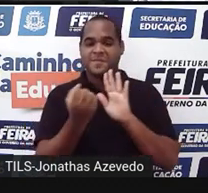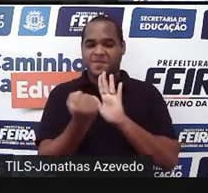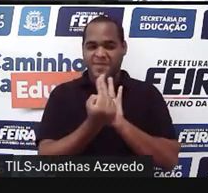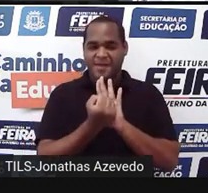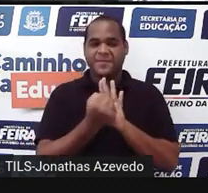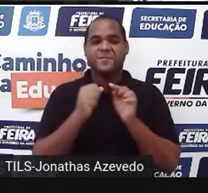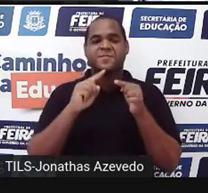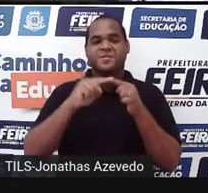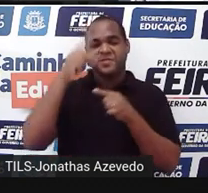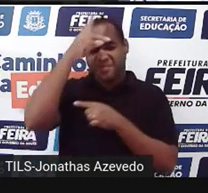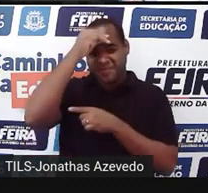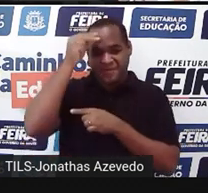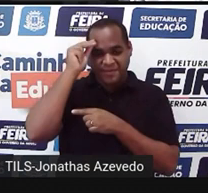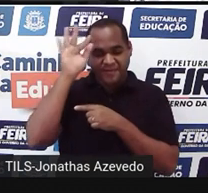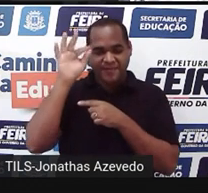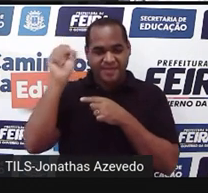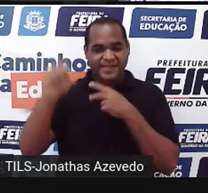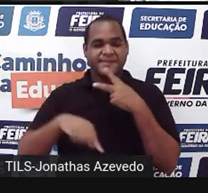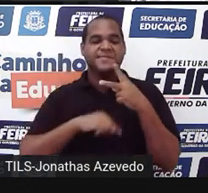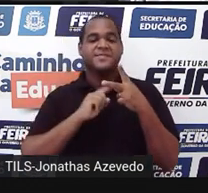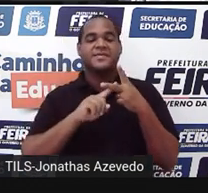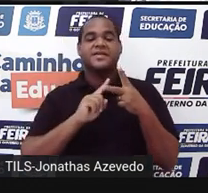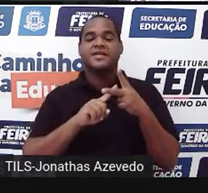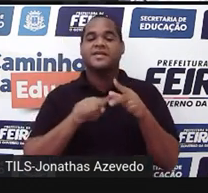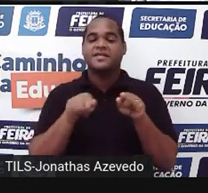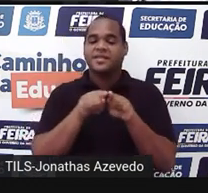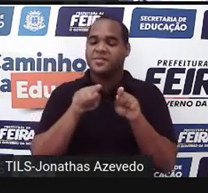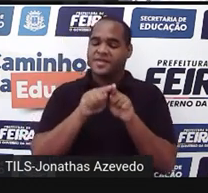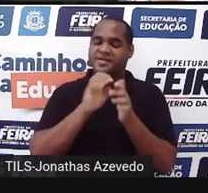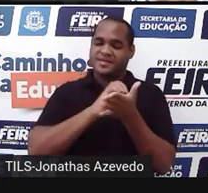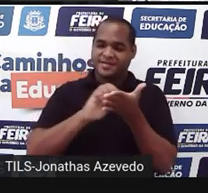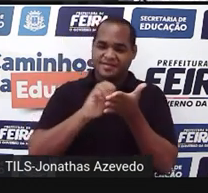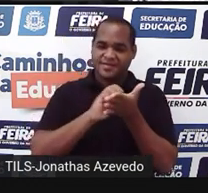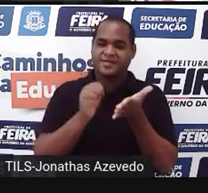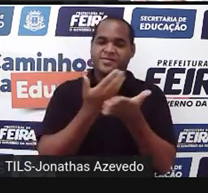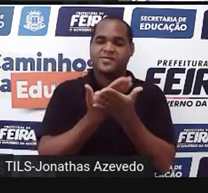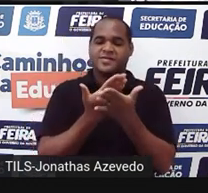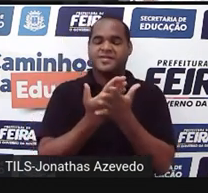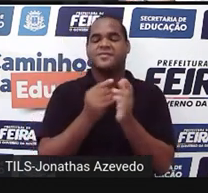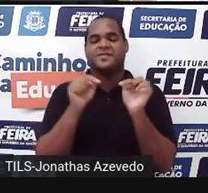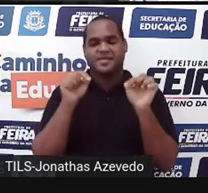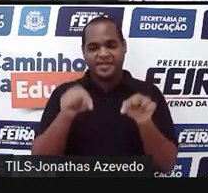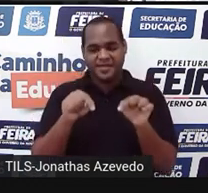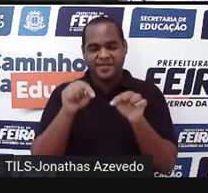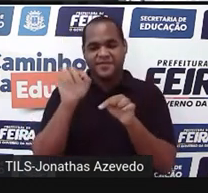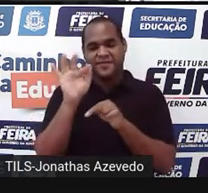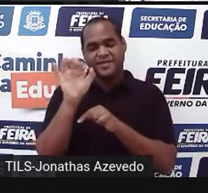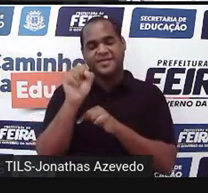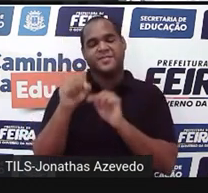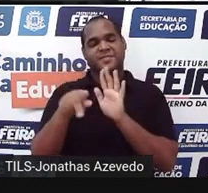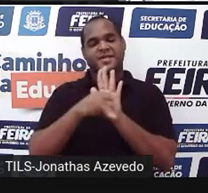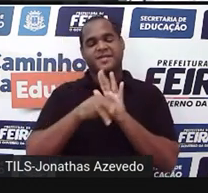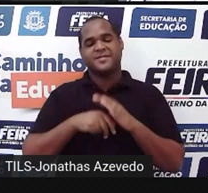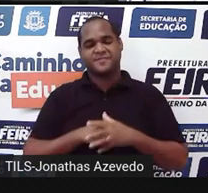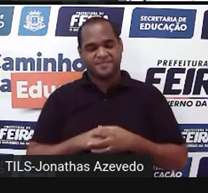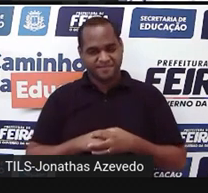Municipal de Feira de Santana e da própria Secretaria de Educação aqui da nossa cidade, tá bom?